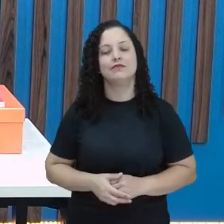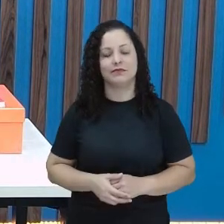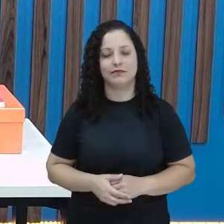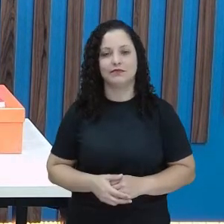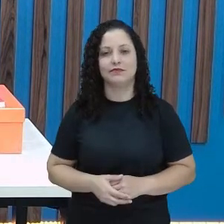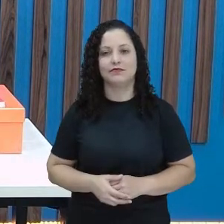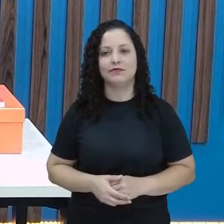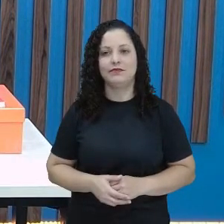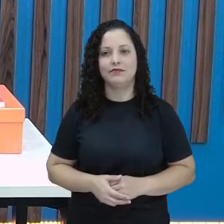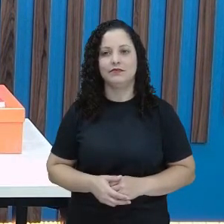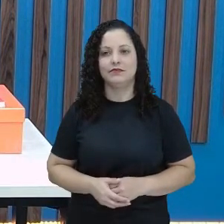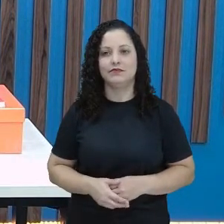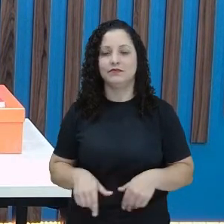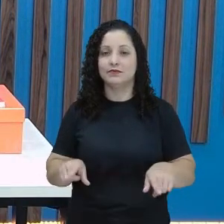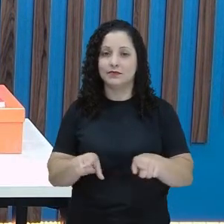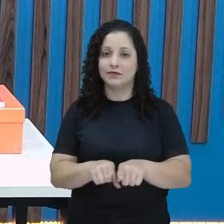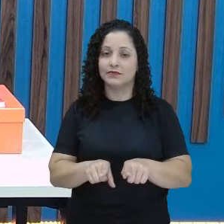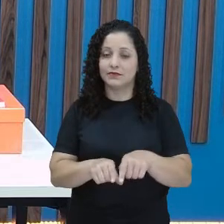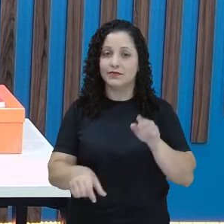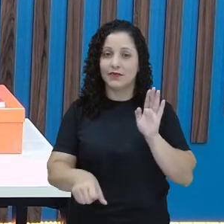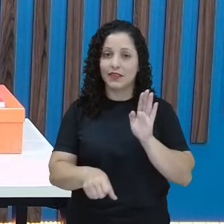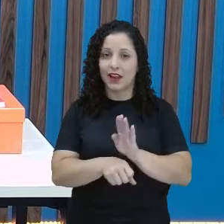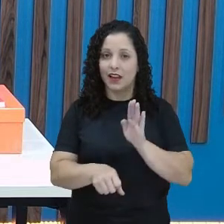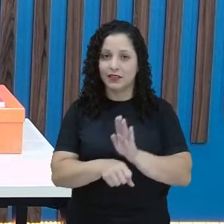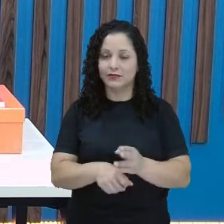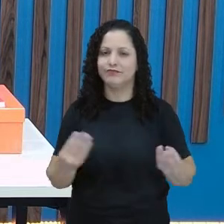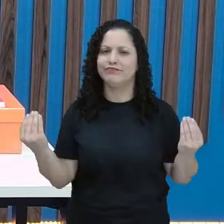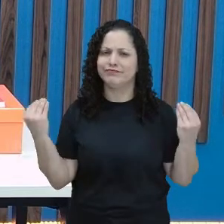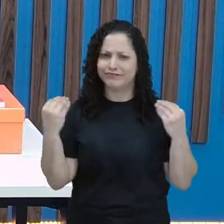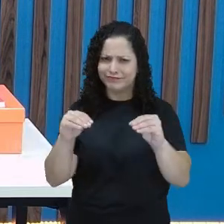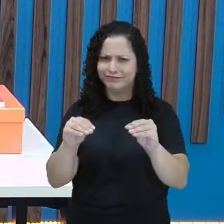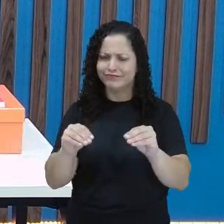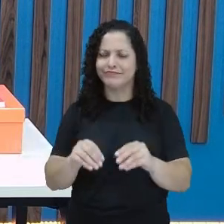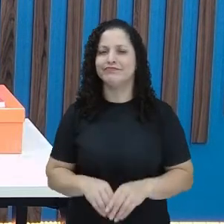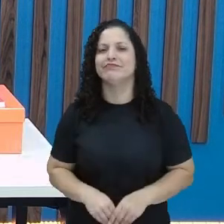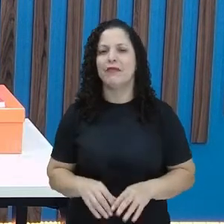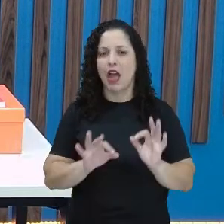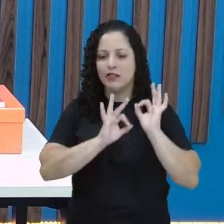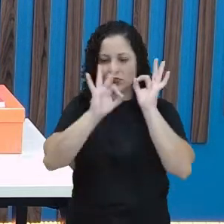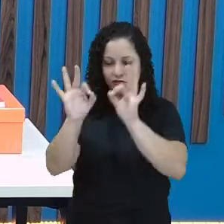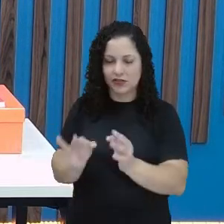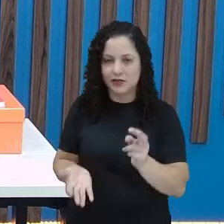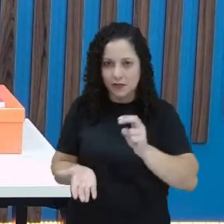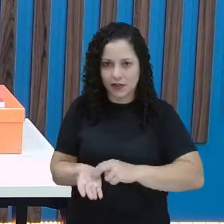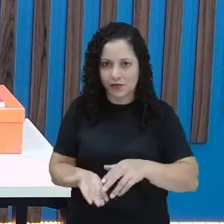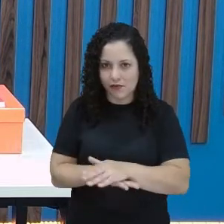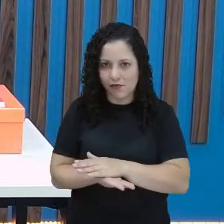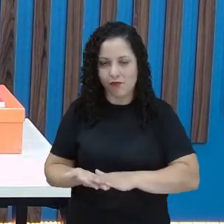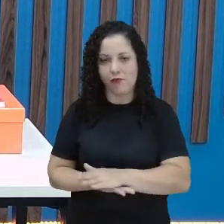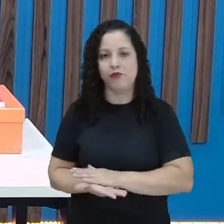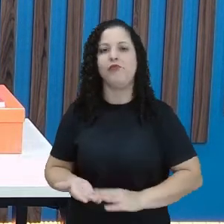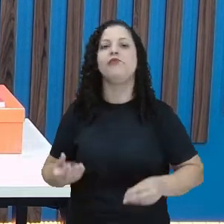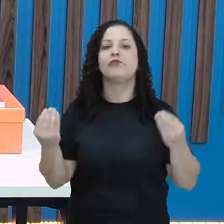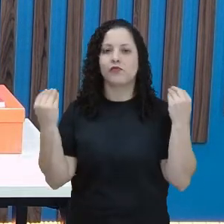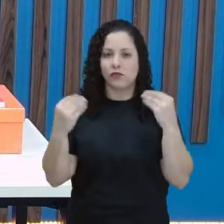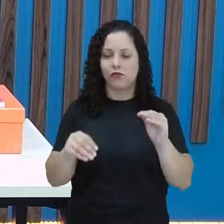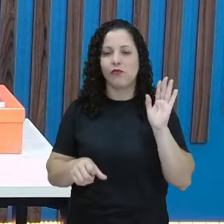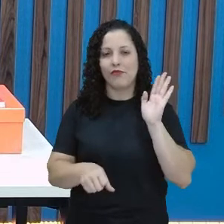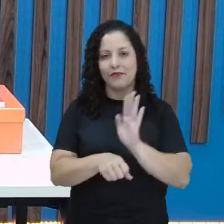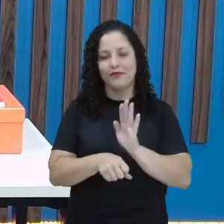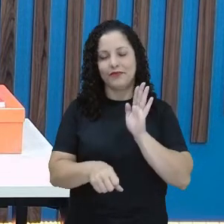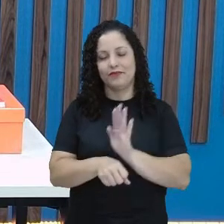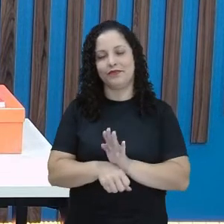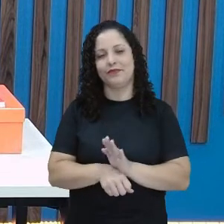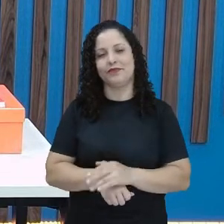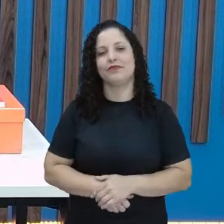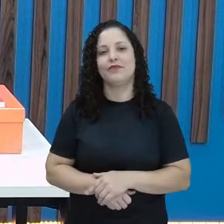E à tarde a gente tem reprise, não é? Se não assistir agora pela manhã, tem reprise à tarde. Então